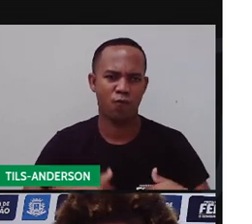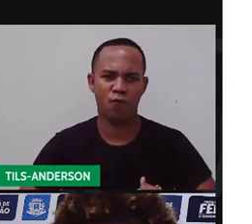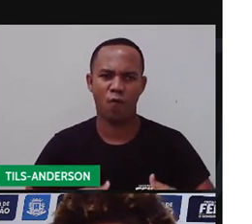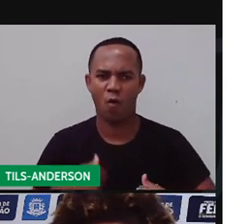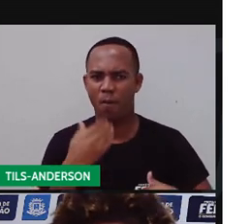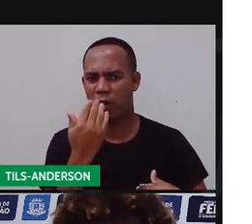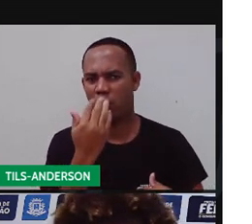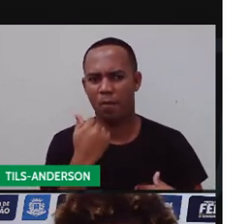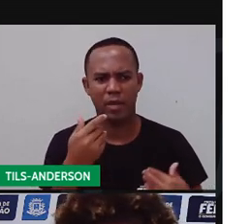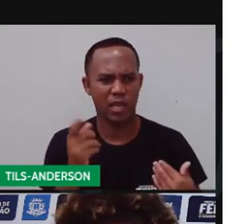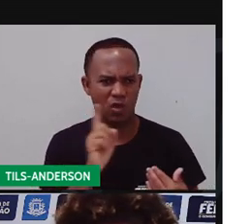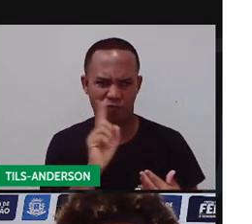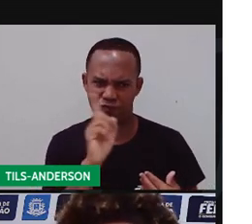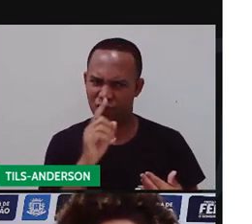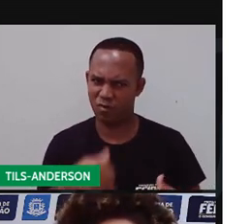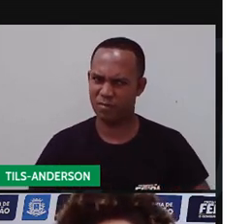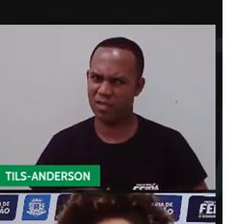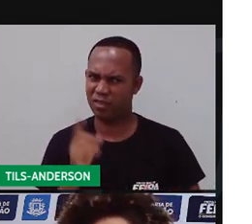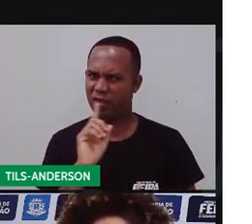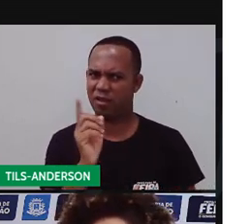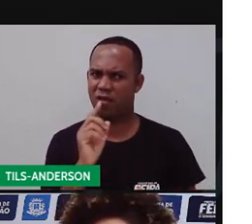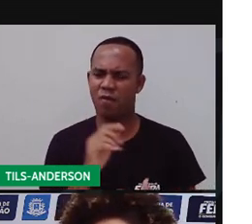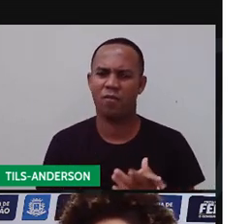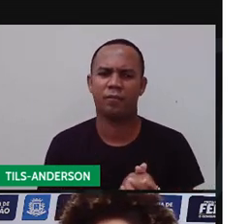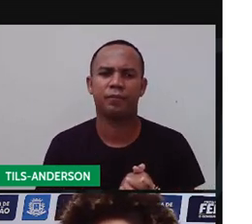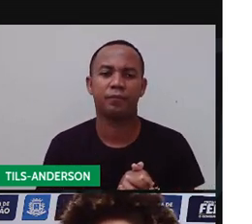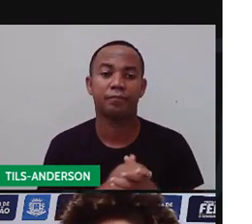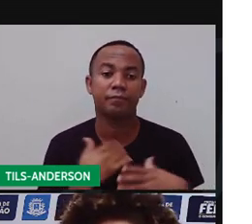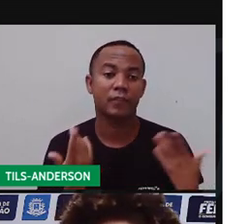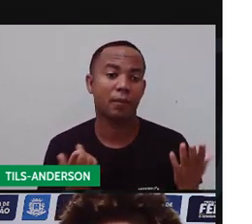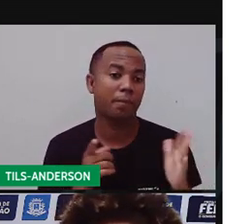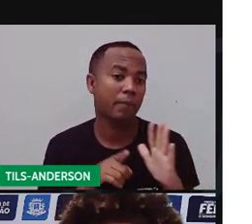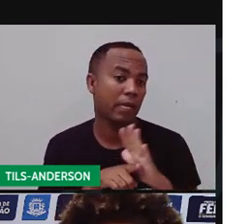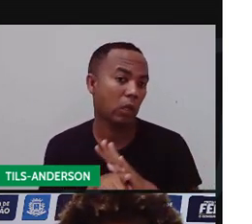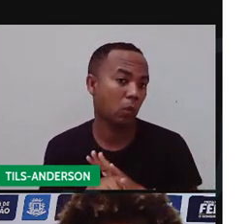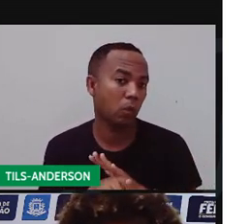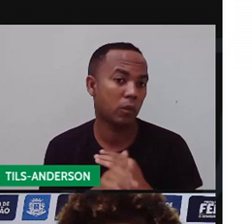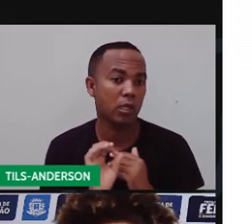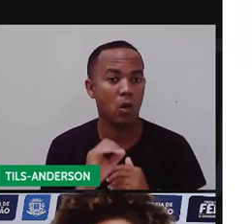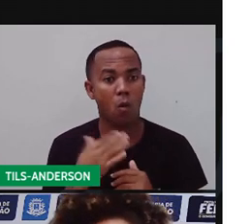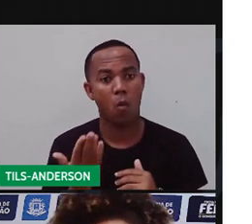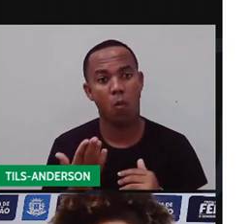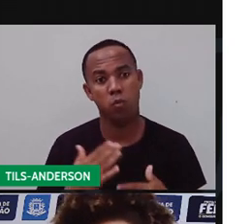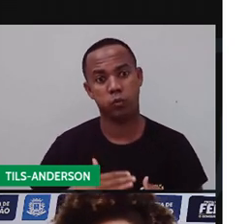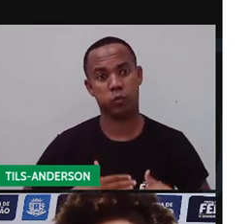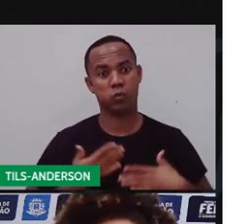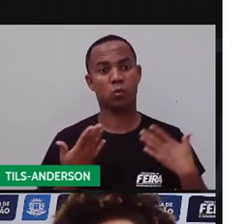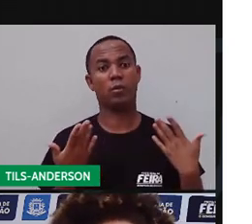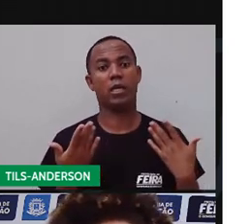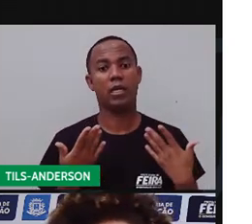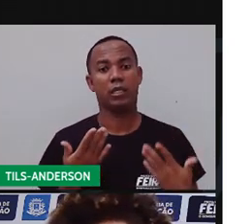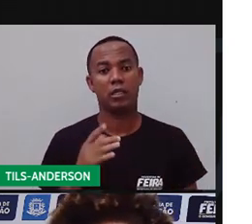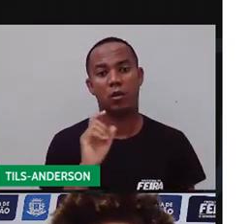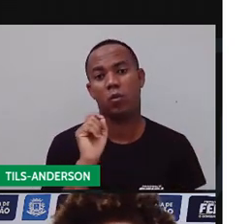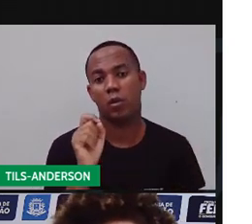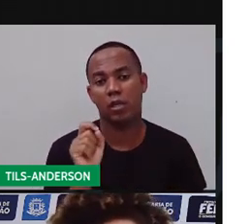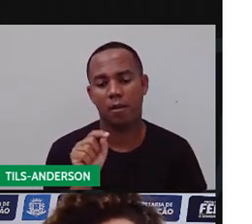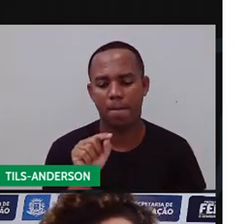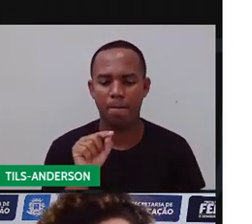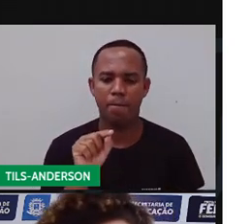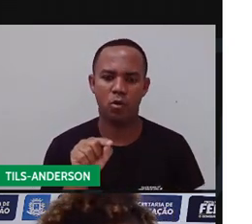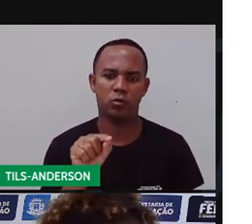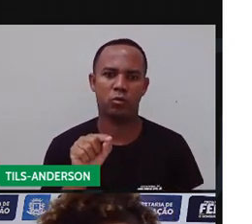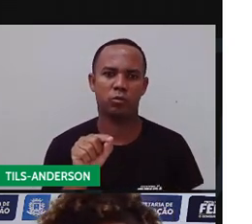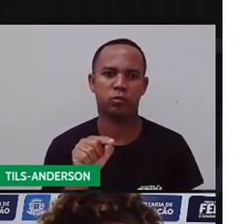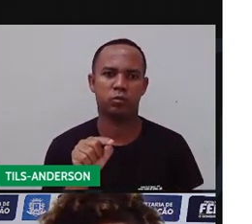isso? E botar o ponto no final. Então, se não é uma pergunta, não é uma surpresa. Ponto final. E